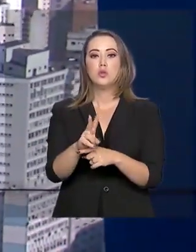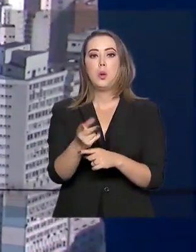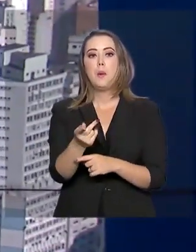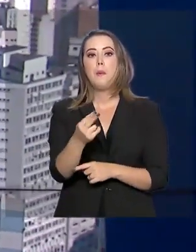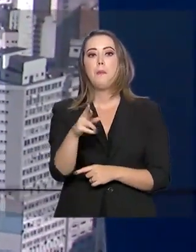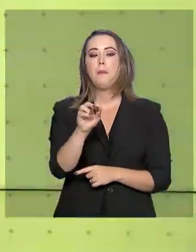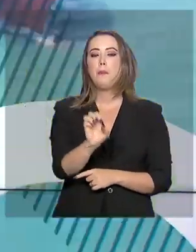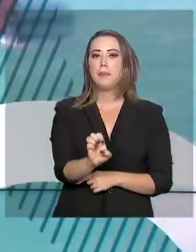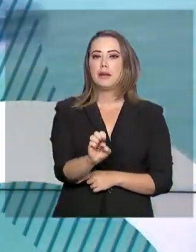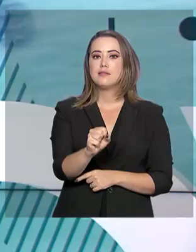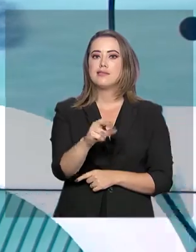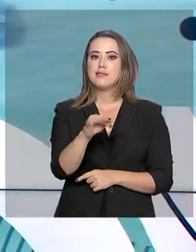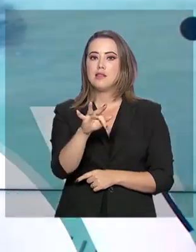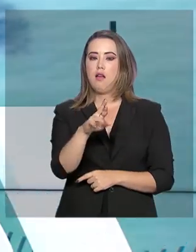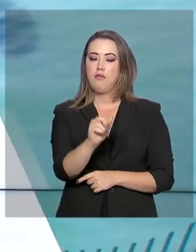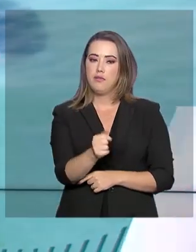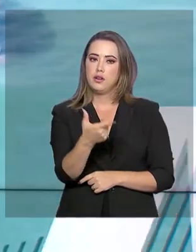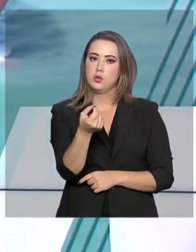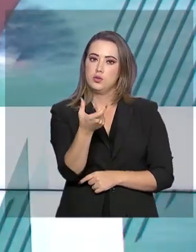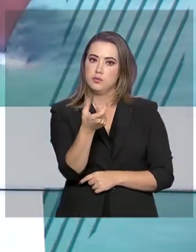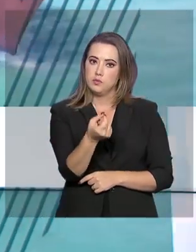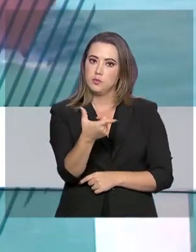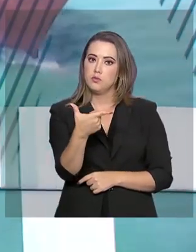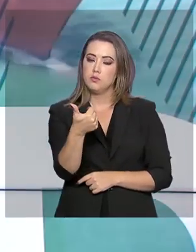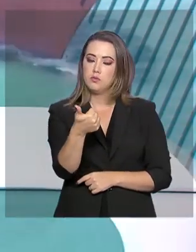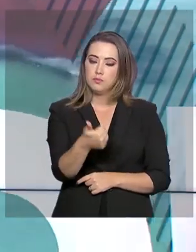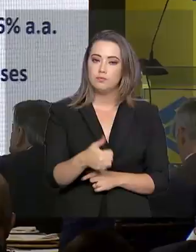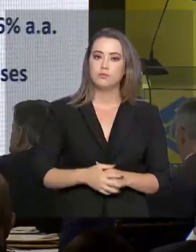pré-custeio da safra 2020-2021.